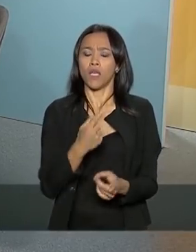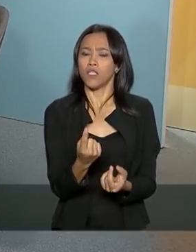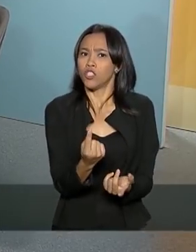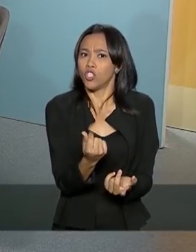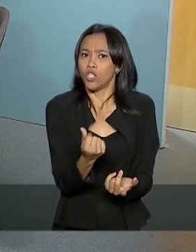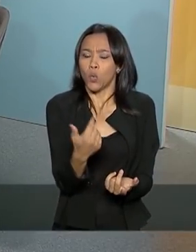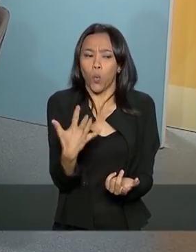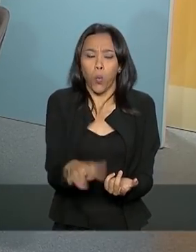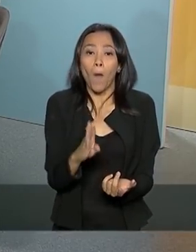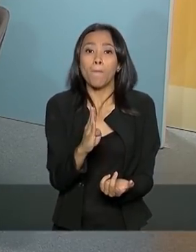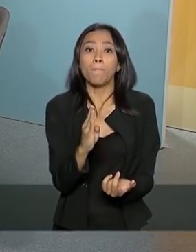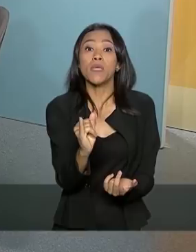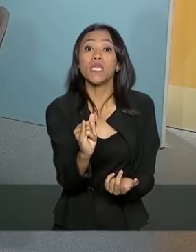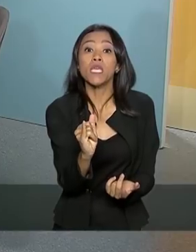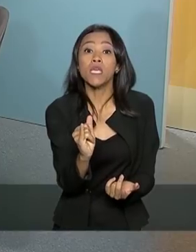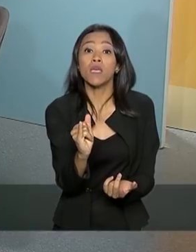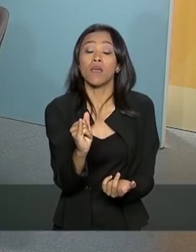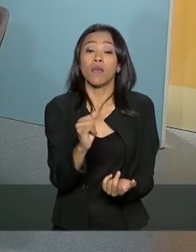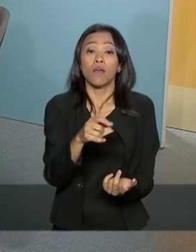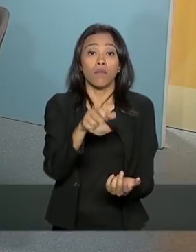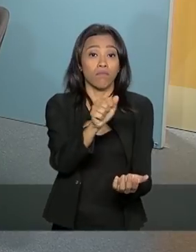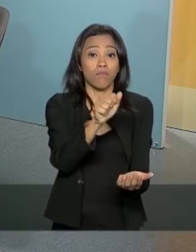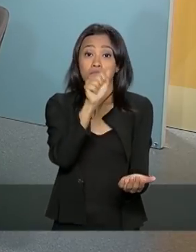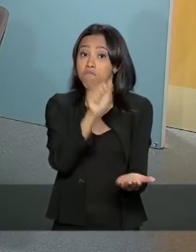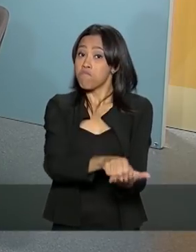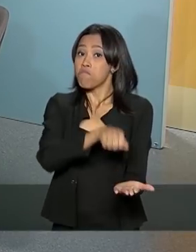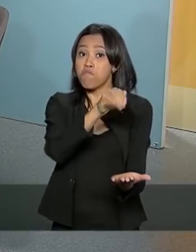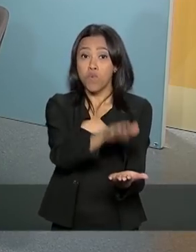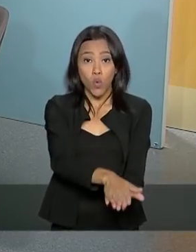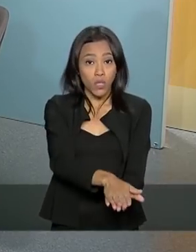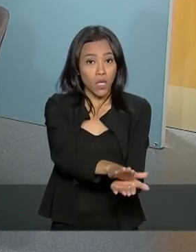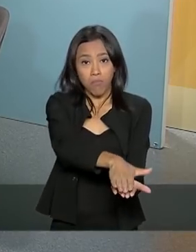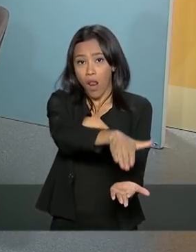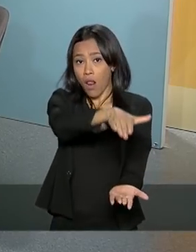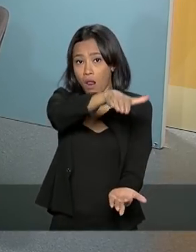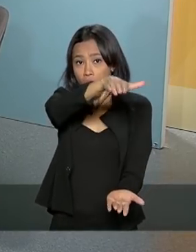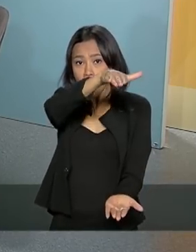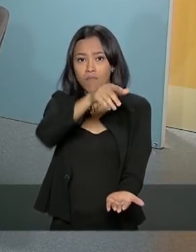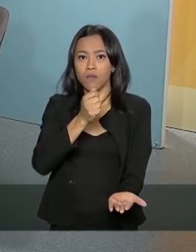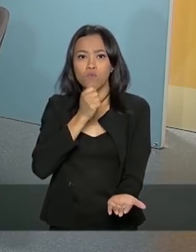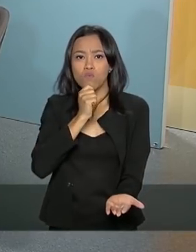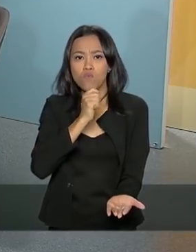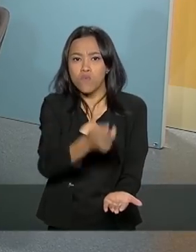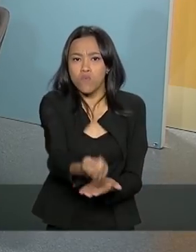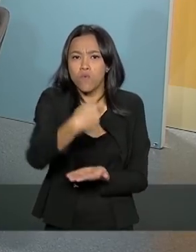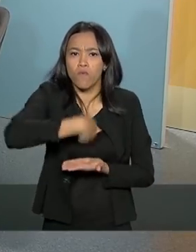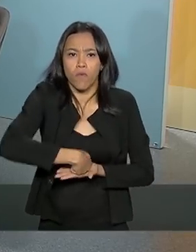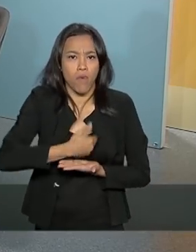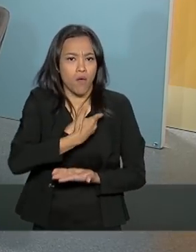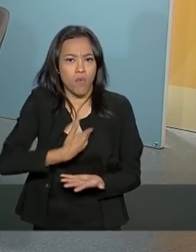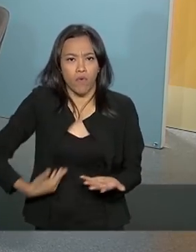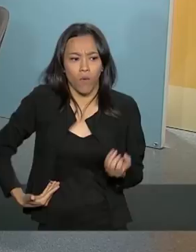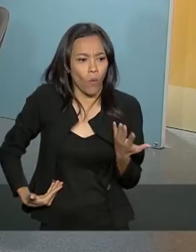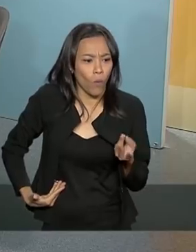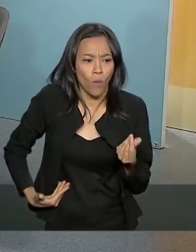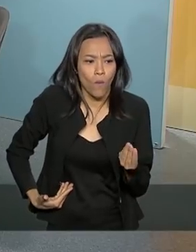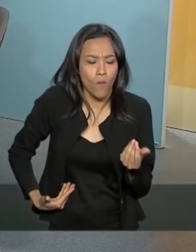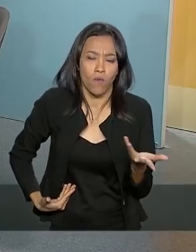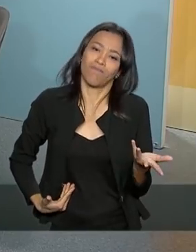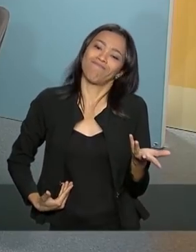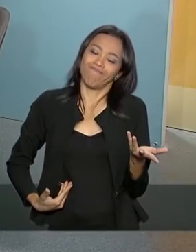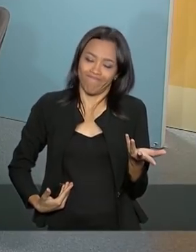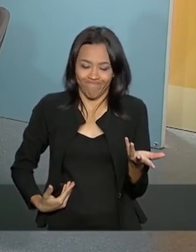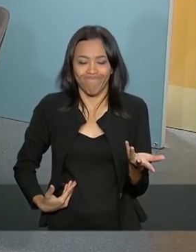reais que estão em carteira, ou seja, valores que foram autuados, mas não foram pagos. Muitas vezes porque há realmente um